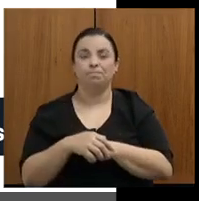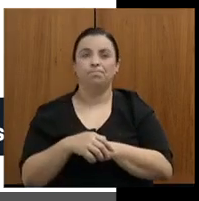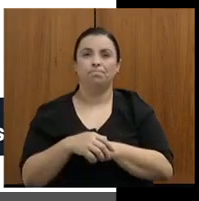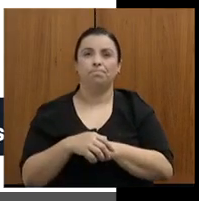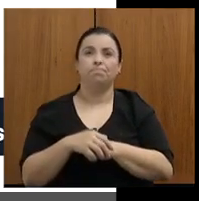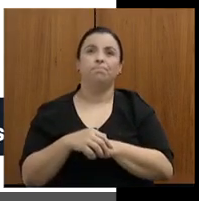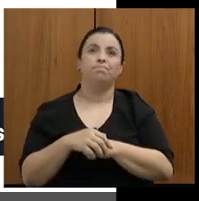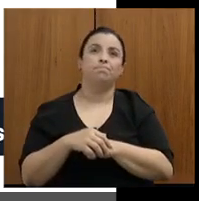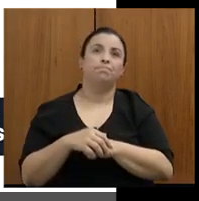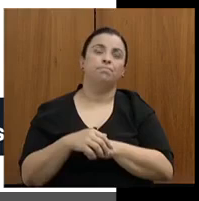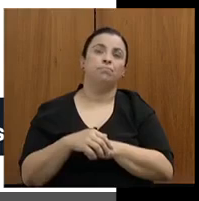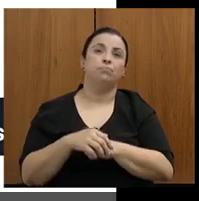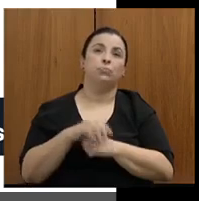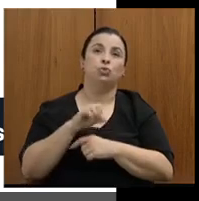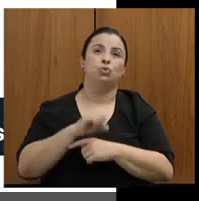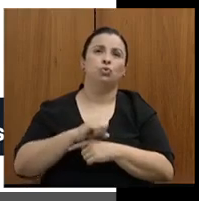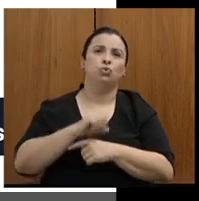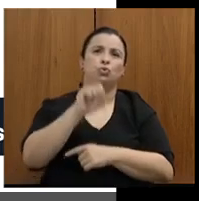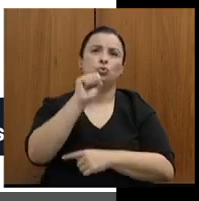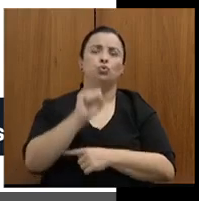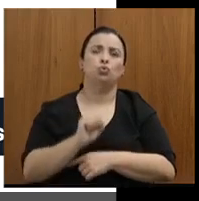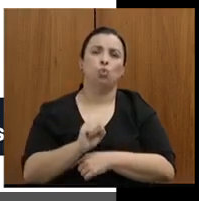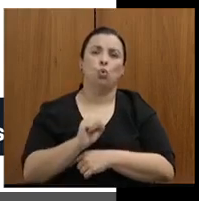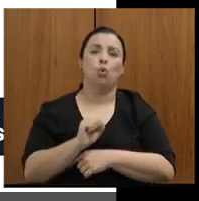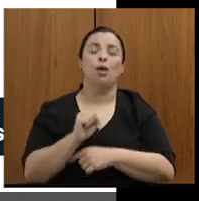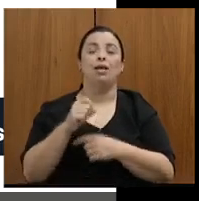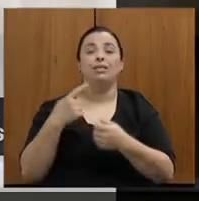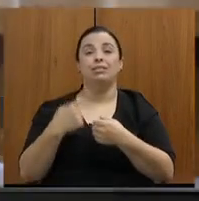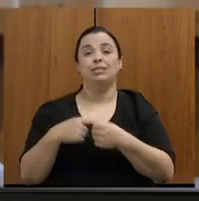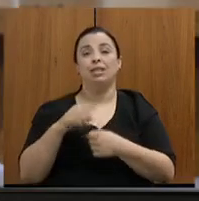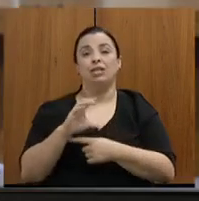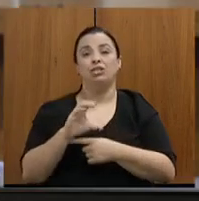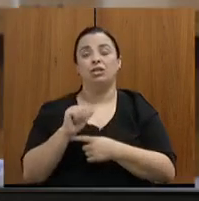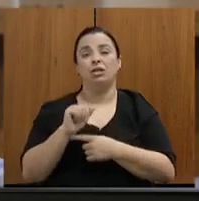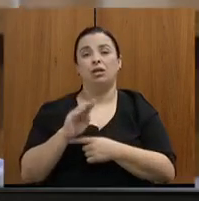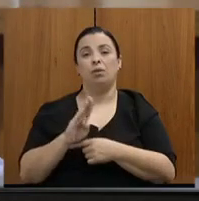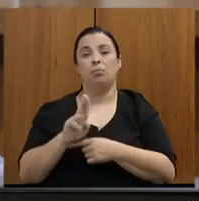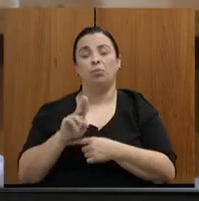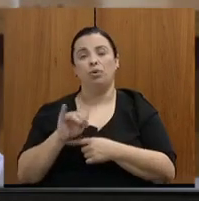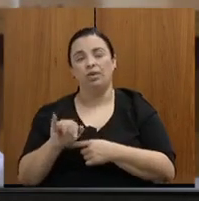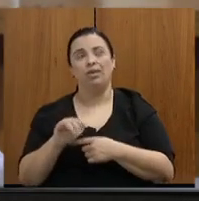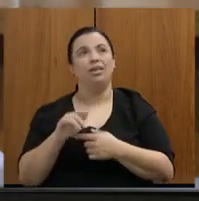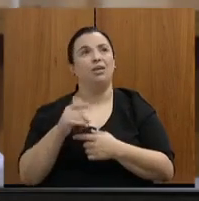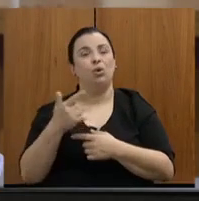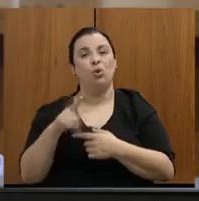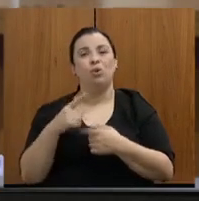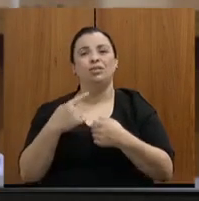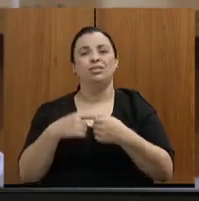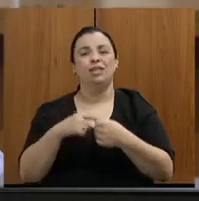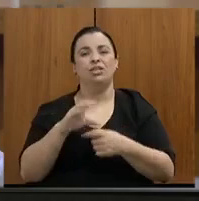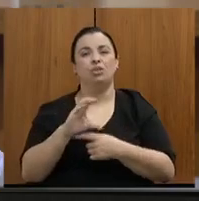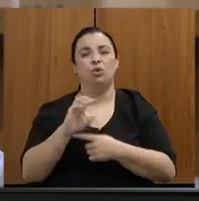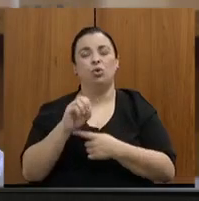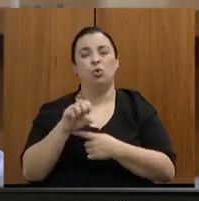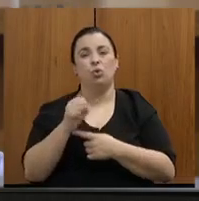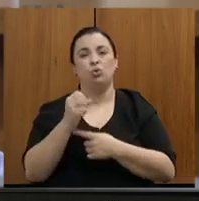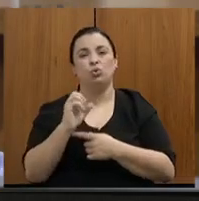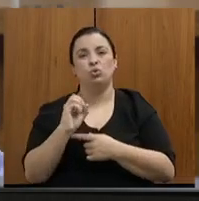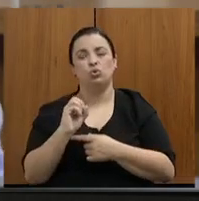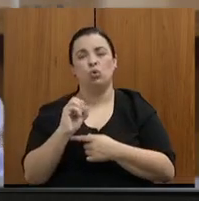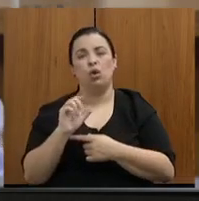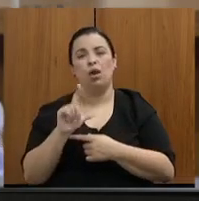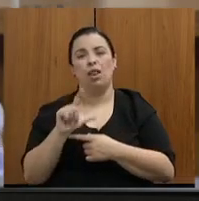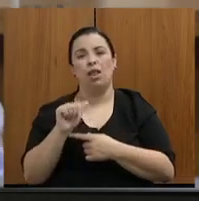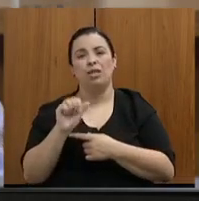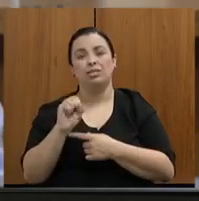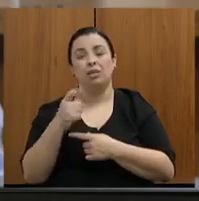temos o Cambuí, também a Consolação, uma demanda antiga, essa nós vamos